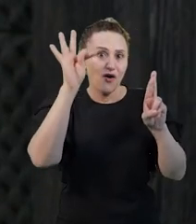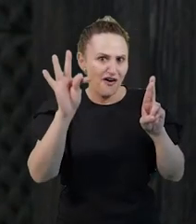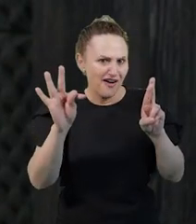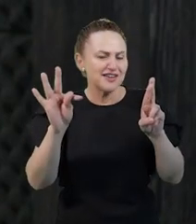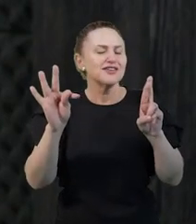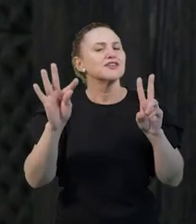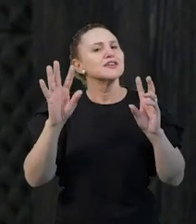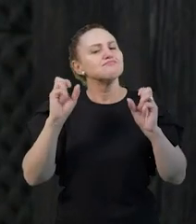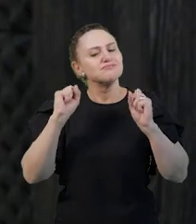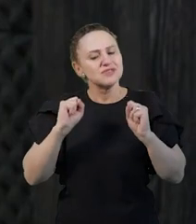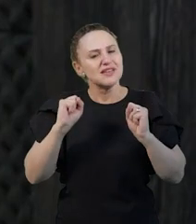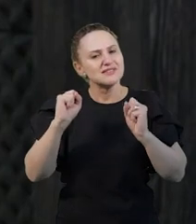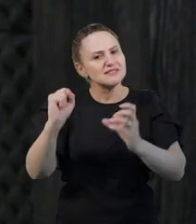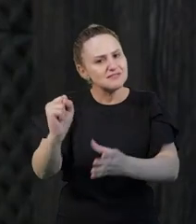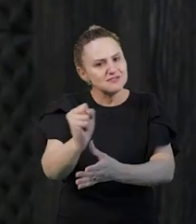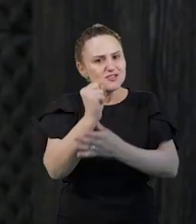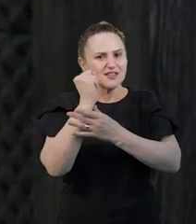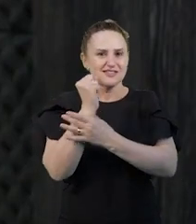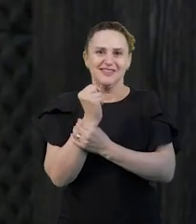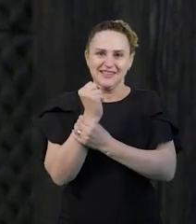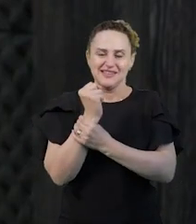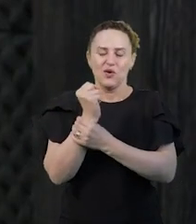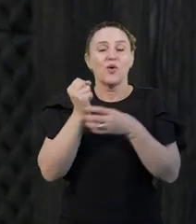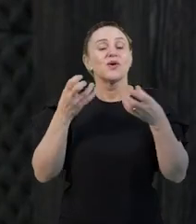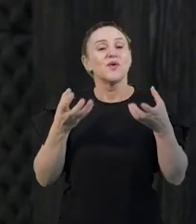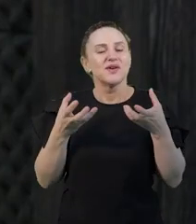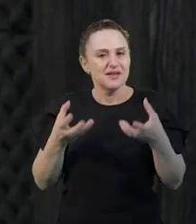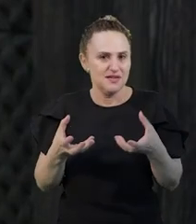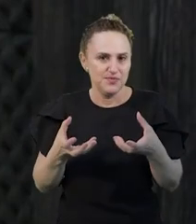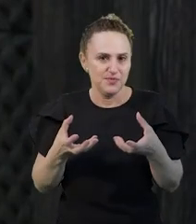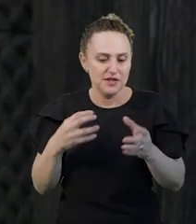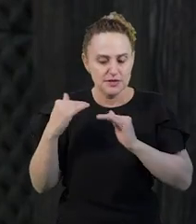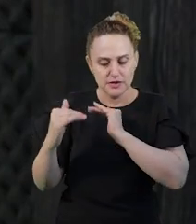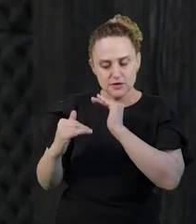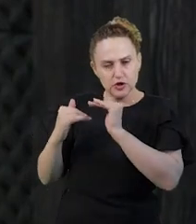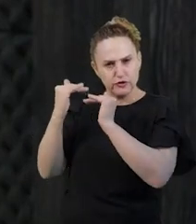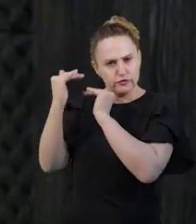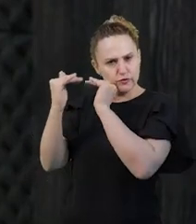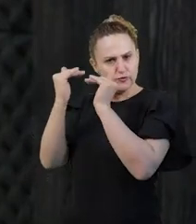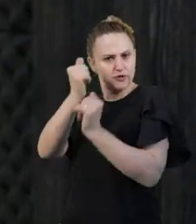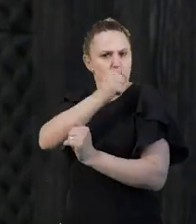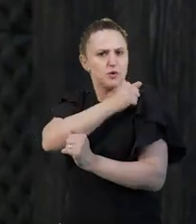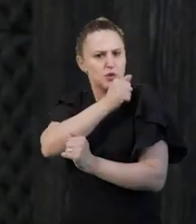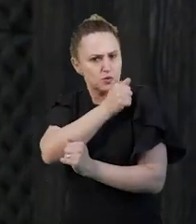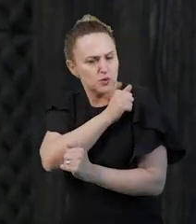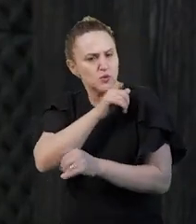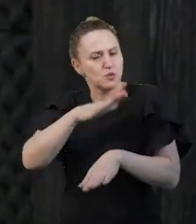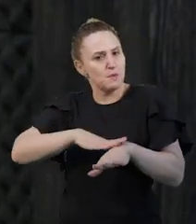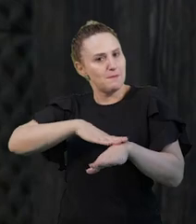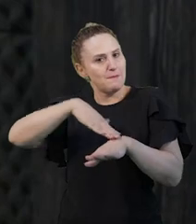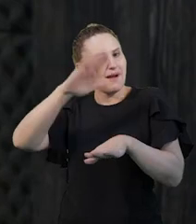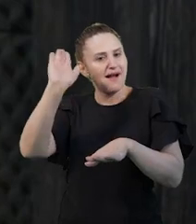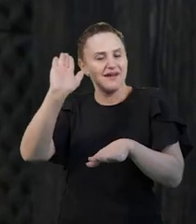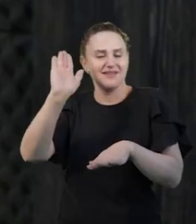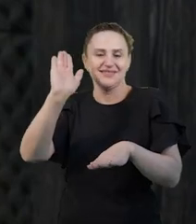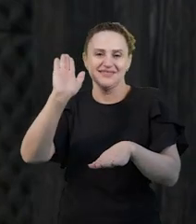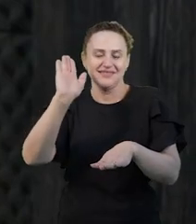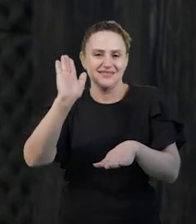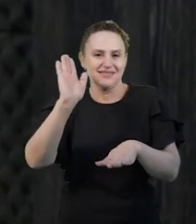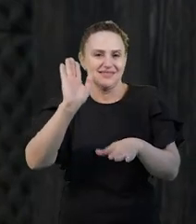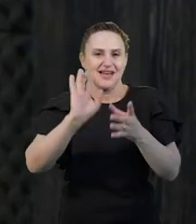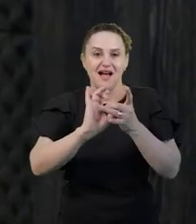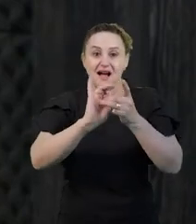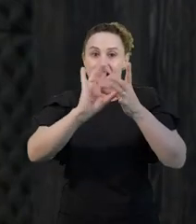sustentação àquilo que eu gostaria. Desenvolver no estudante mais autonomia, desenvolver no estudante sua